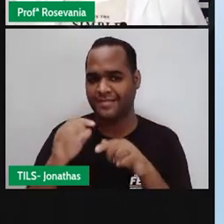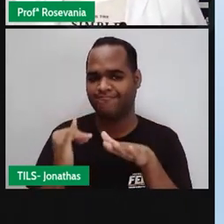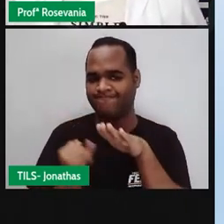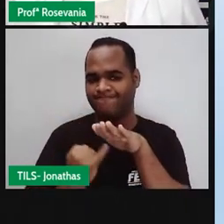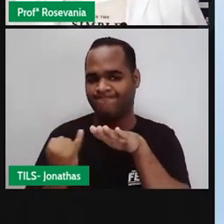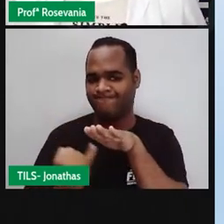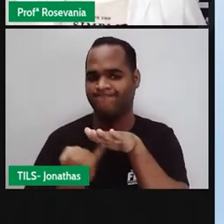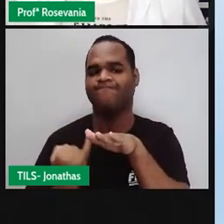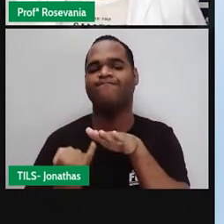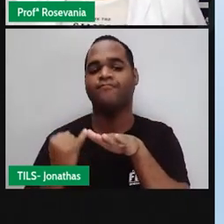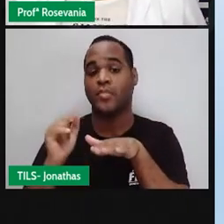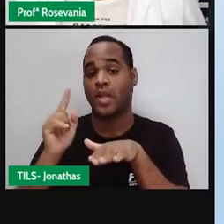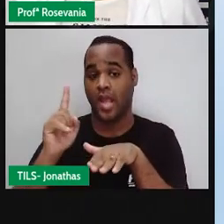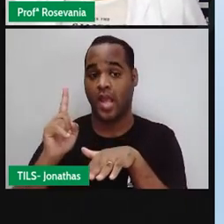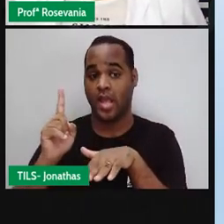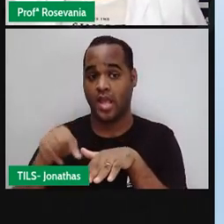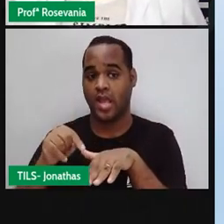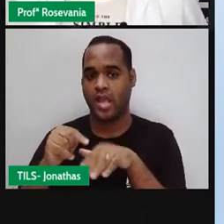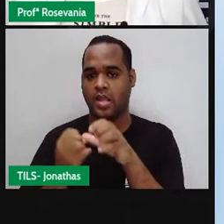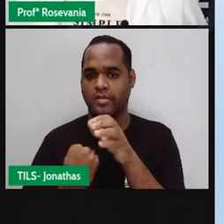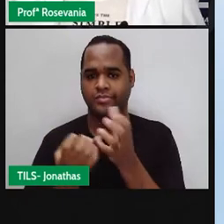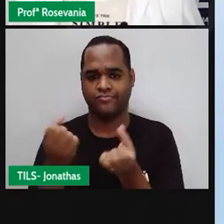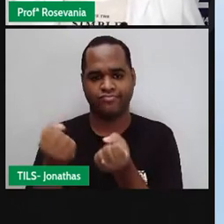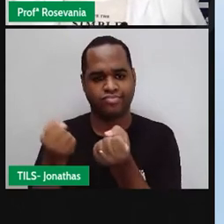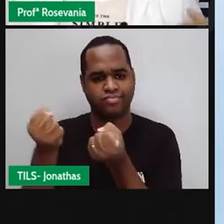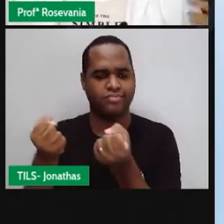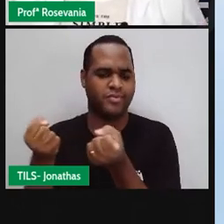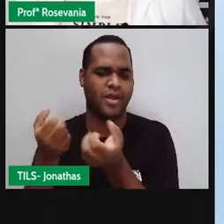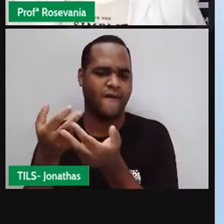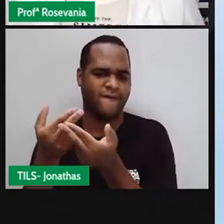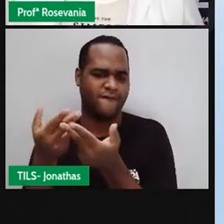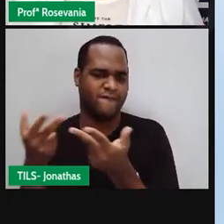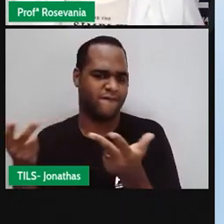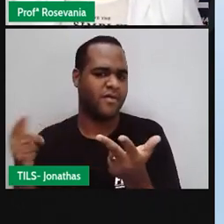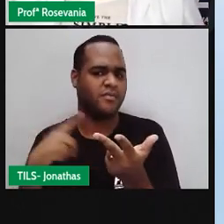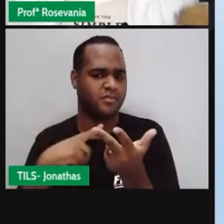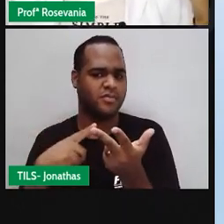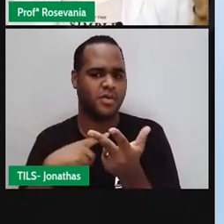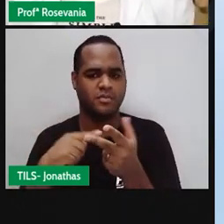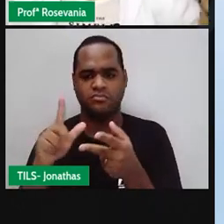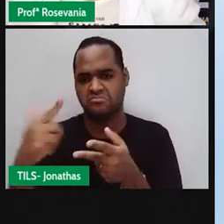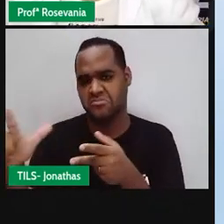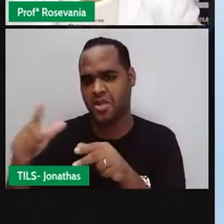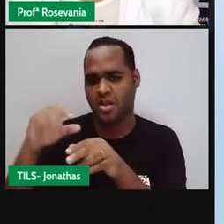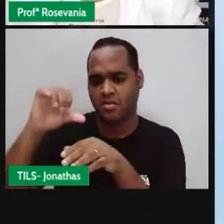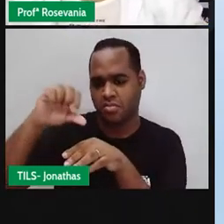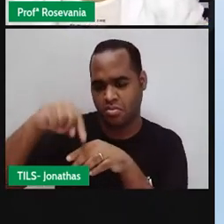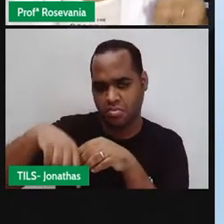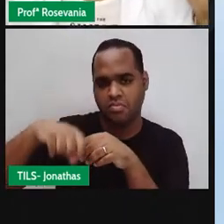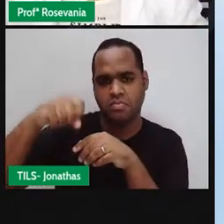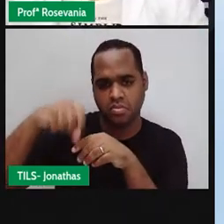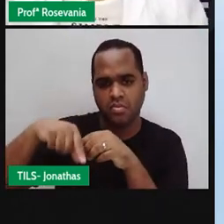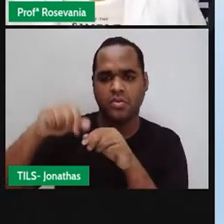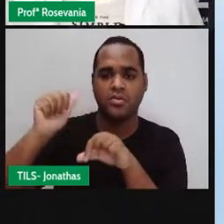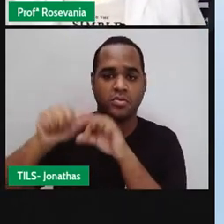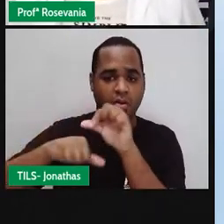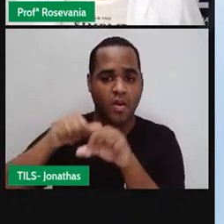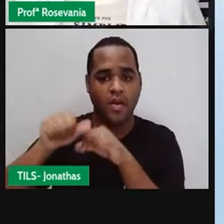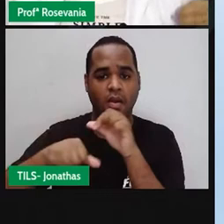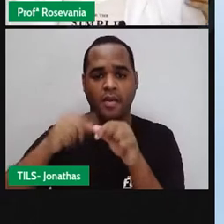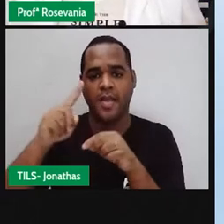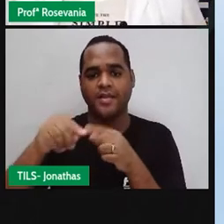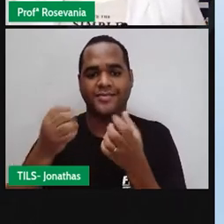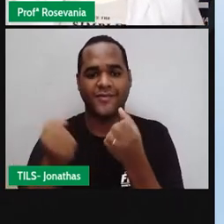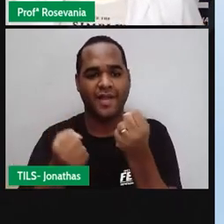aí. A gente tem os carros. Por mais que já se tenha colocado o filtro, que tenha se colocado, esses catalisadores nos